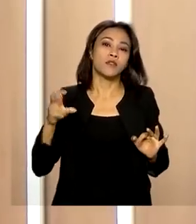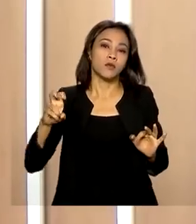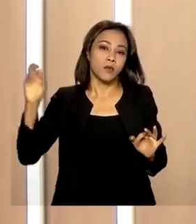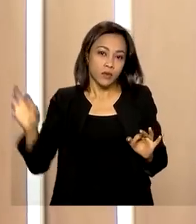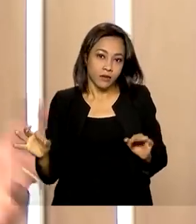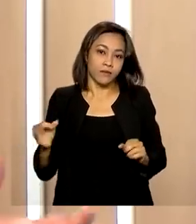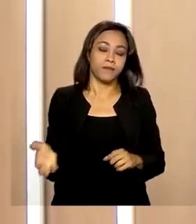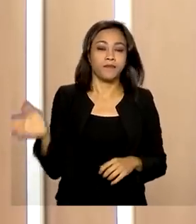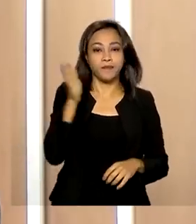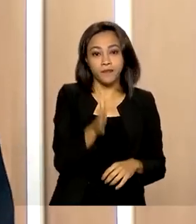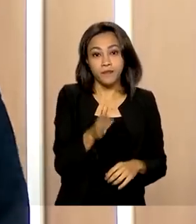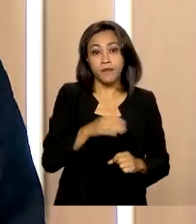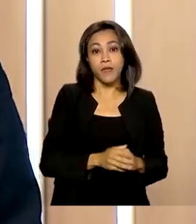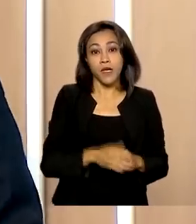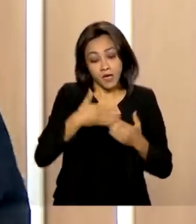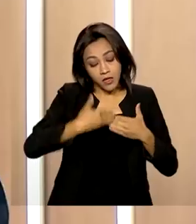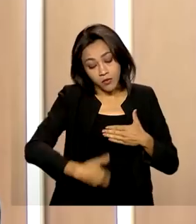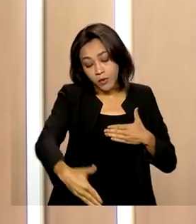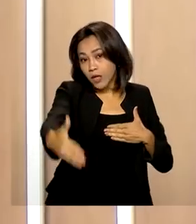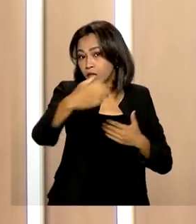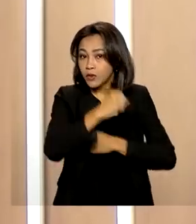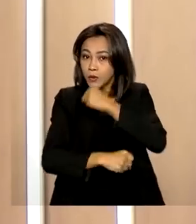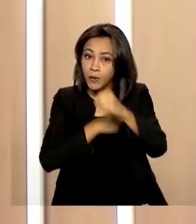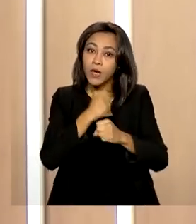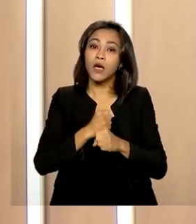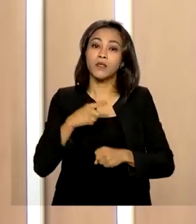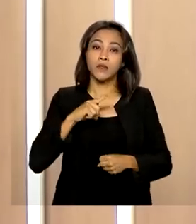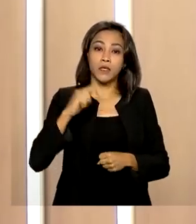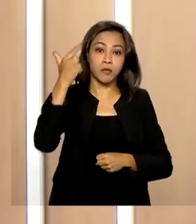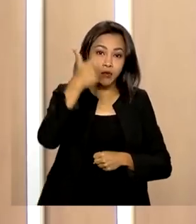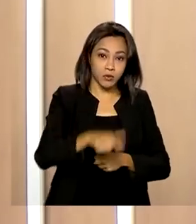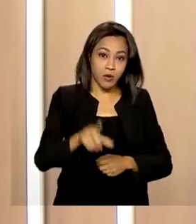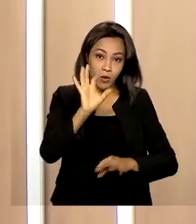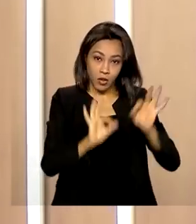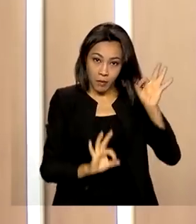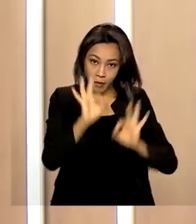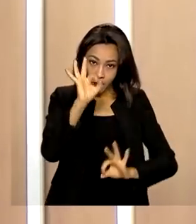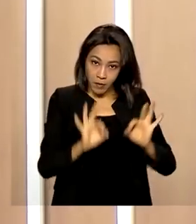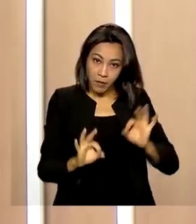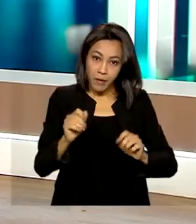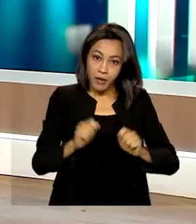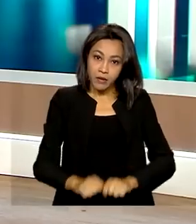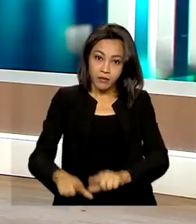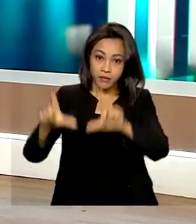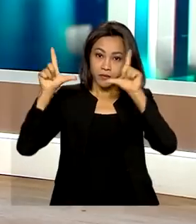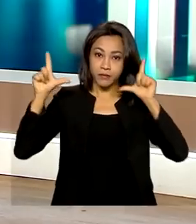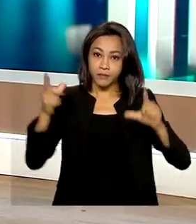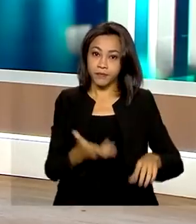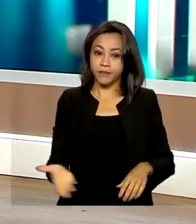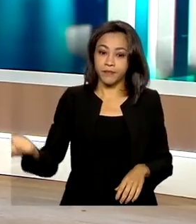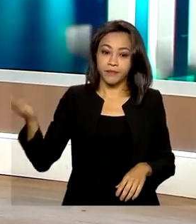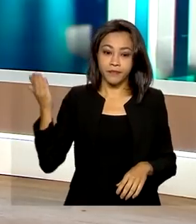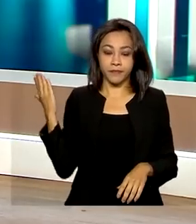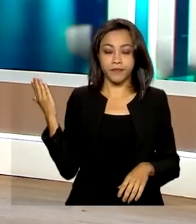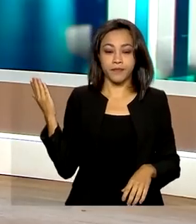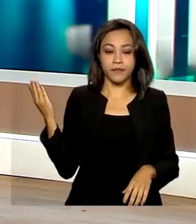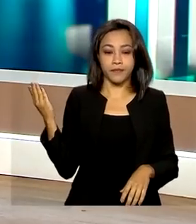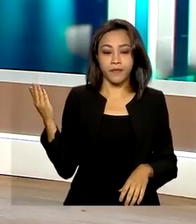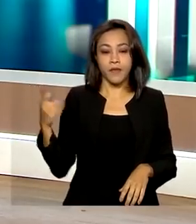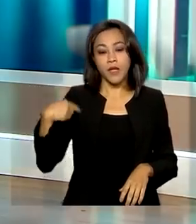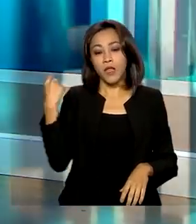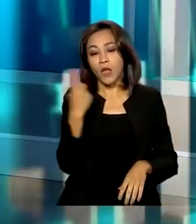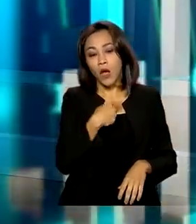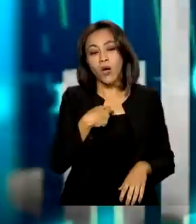Em relação ao ano como um todo, também temos uma arte produzida pela nossa equipe, que passamos a compartilhar a partir de agora. Nós